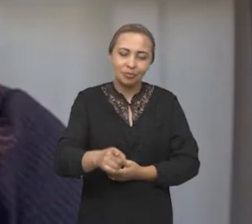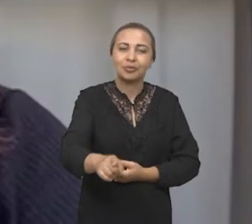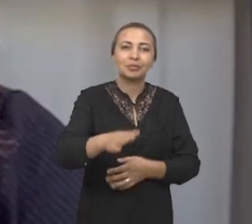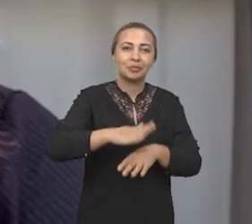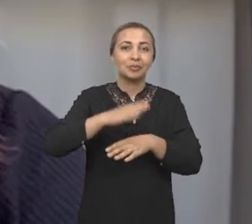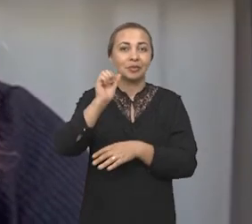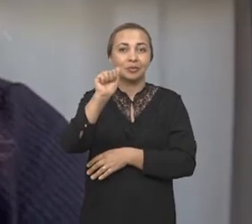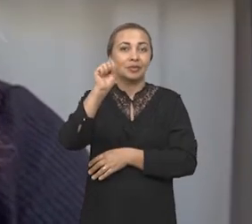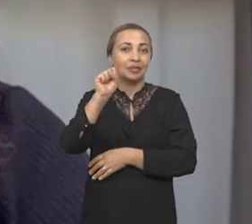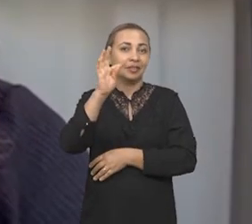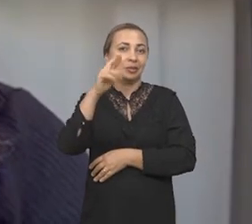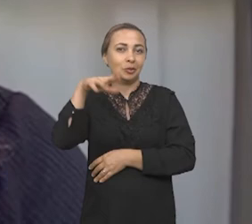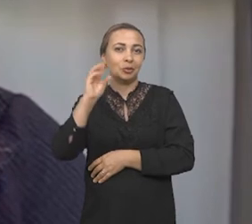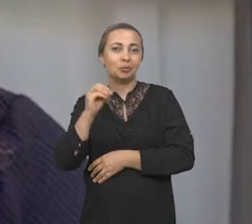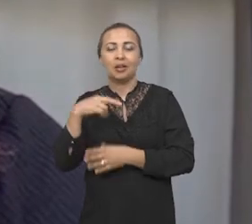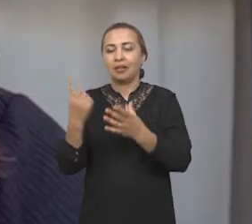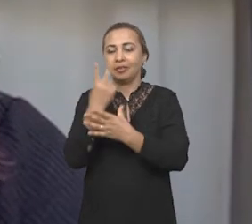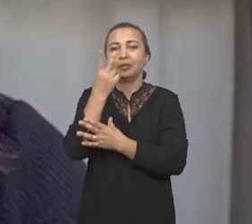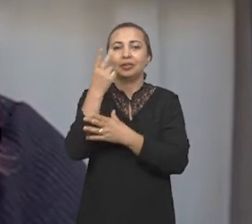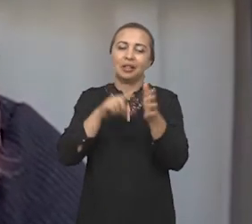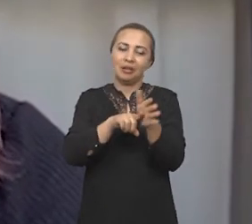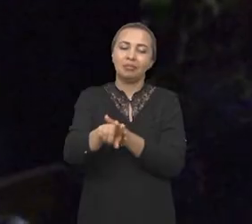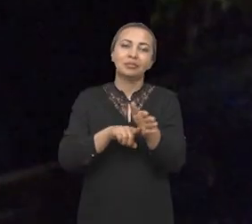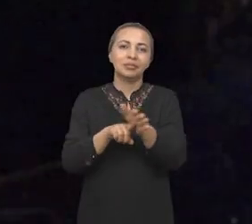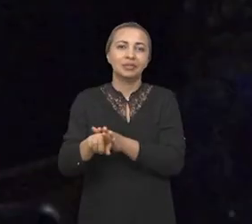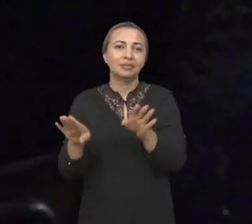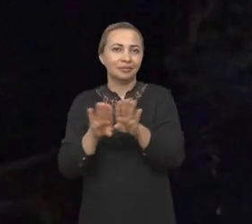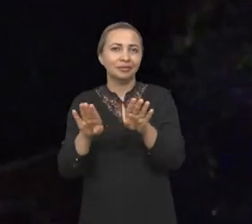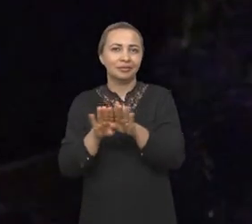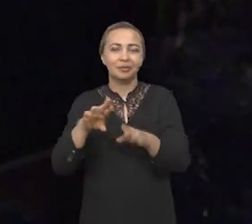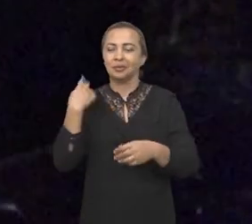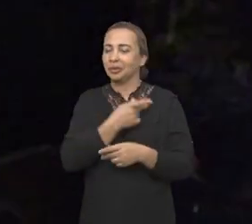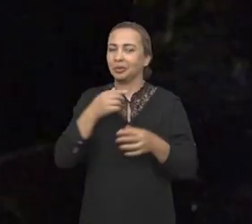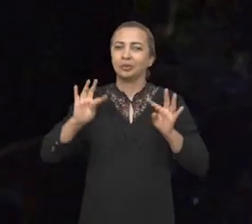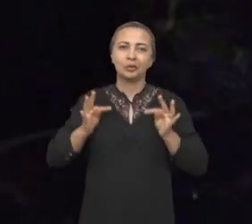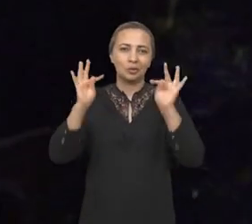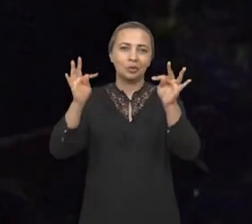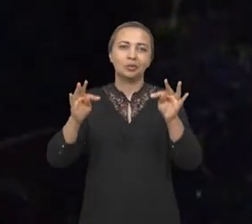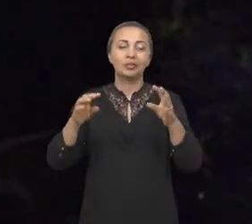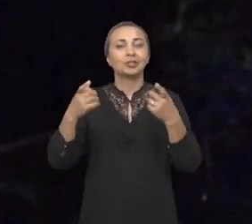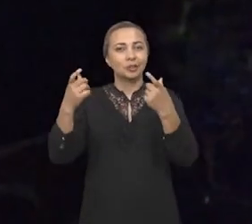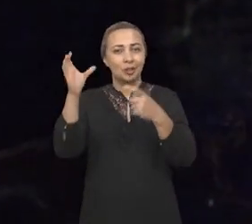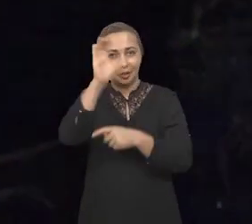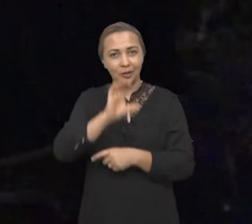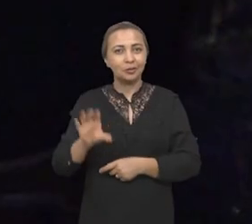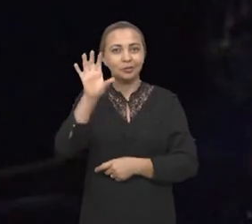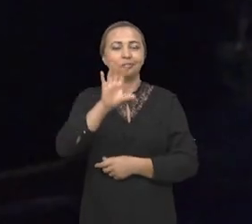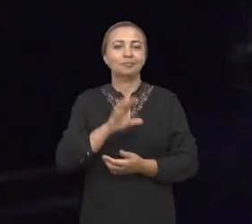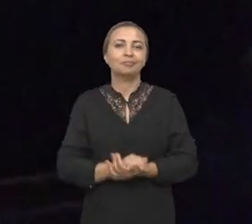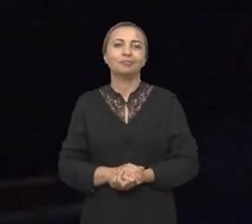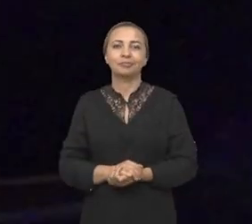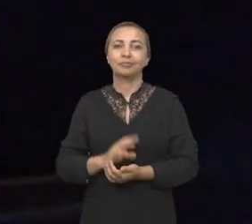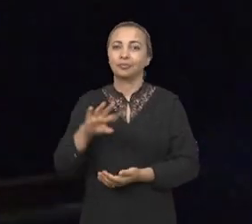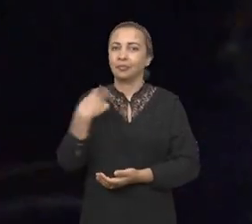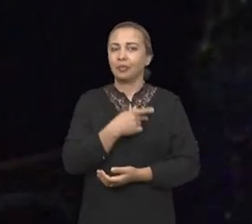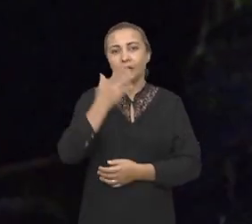e valorizam a nossa pesquisa e também a nossa tecnologia local. Nós achamos que